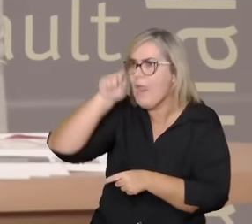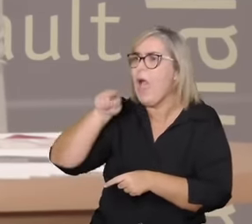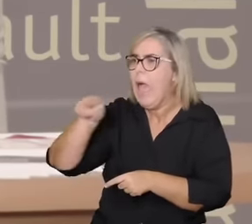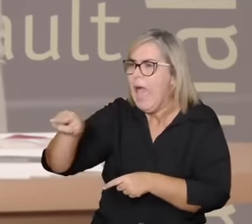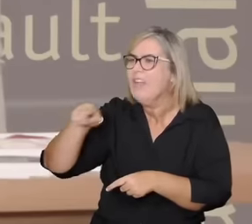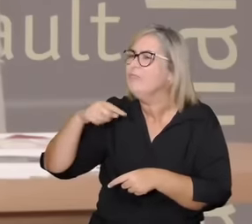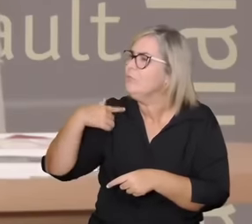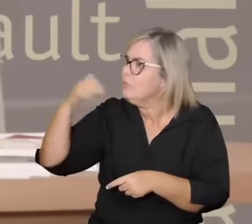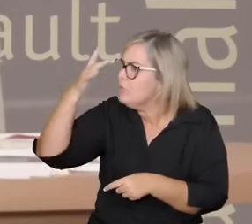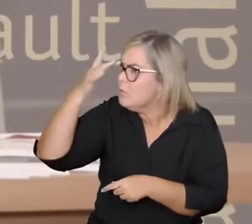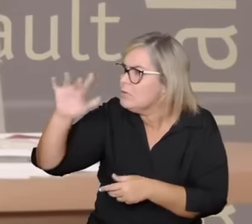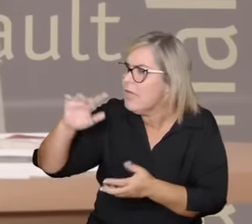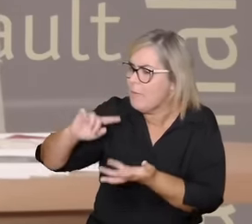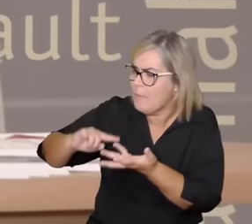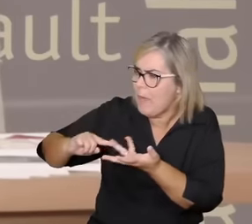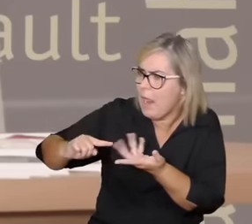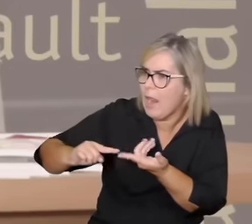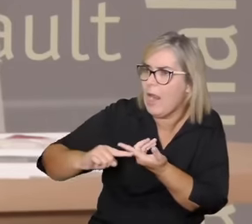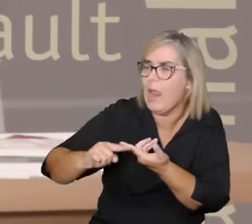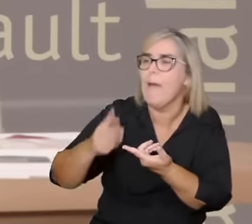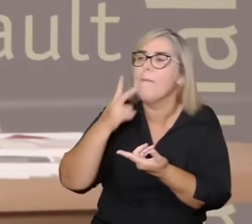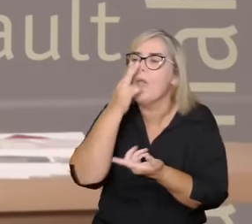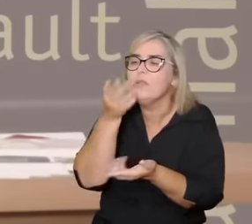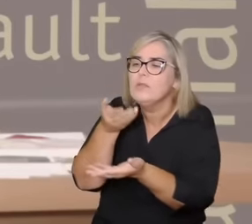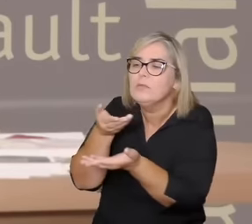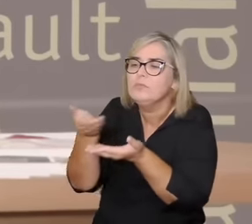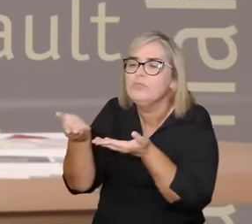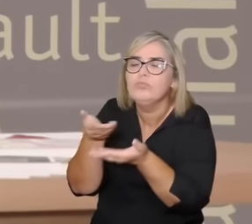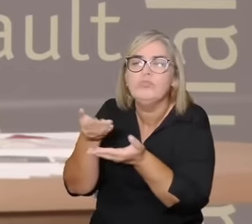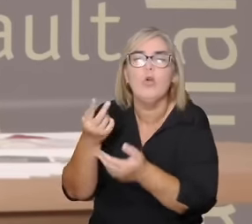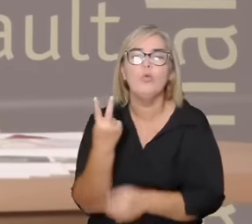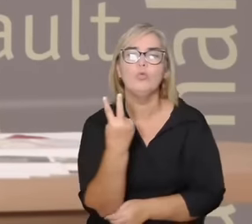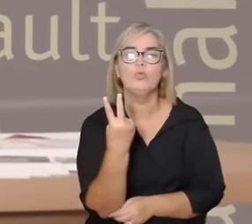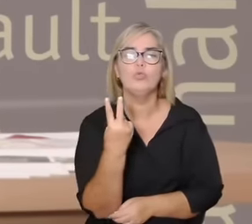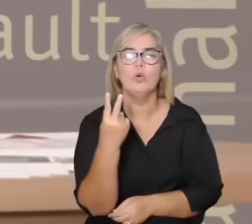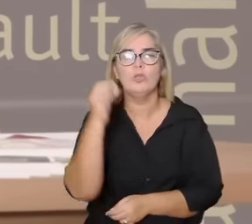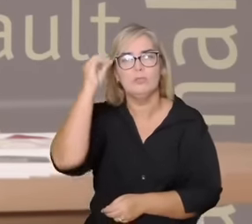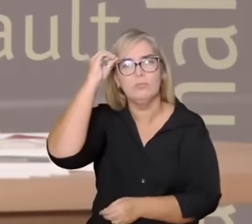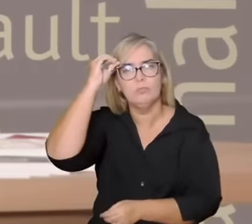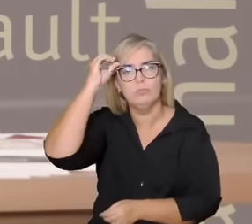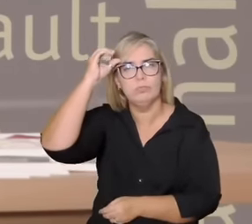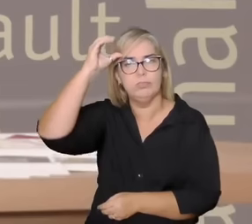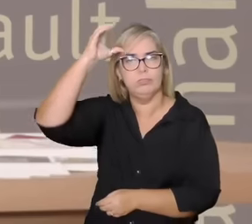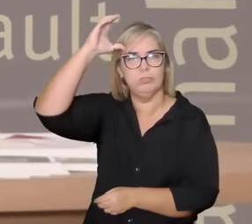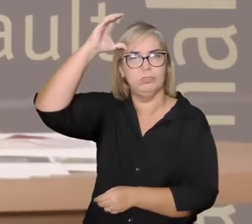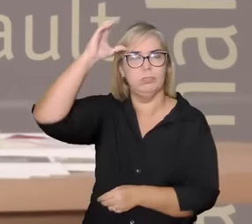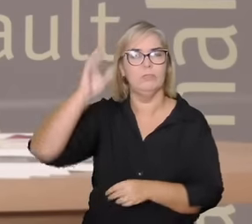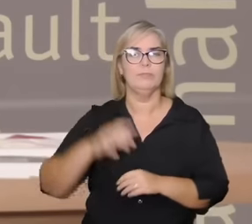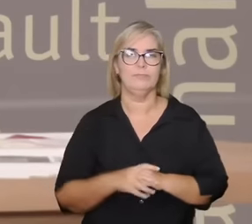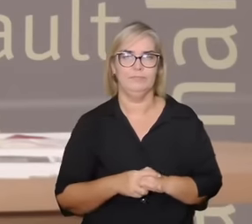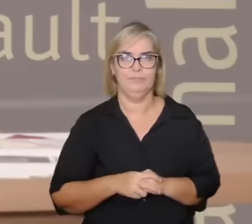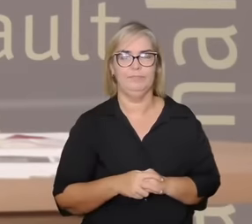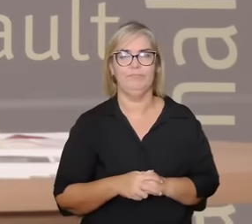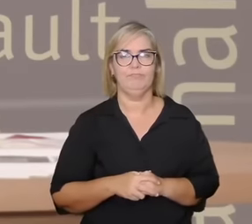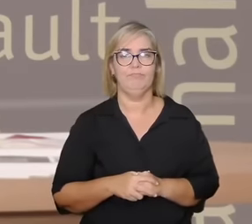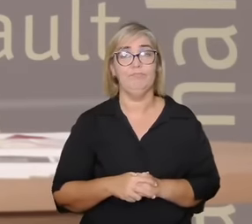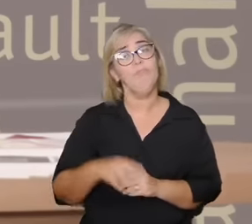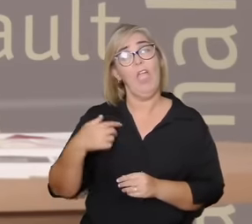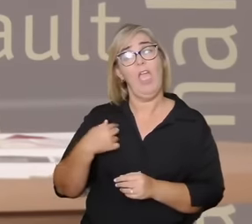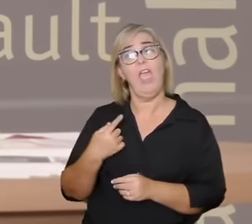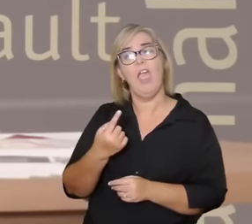pode fazer um encontro mais autêntico o que é esse encontro autêntico eu vou usar uma expressão que